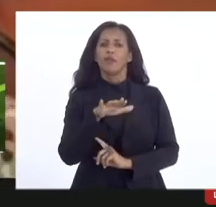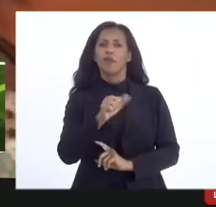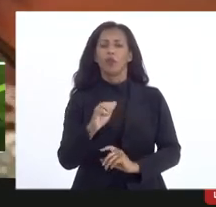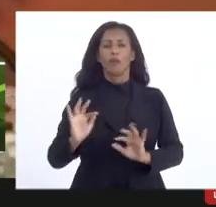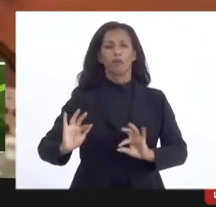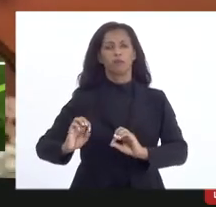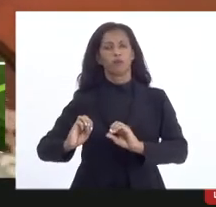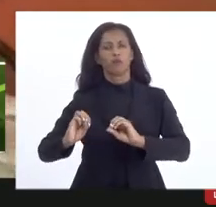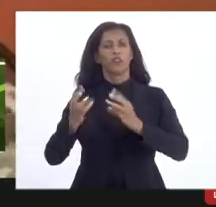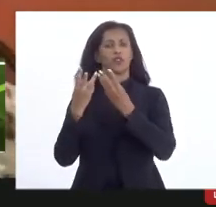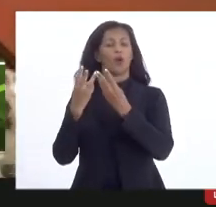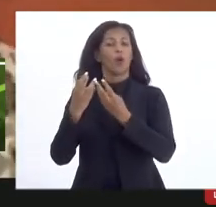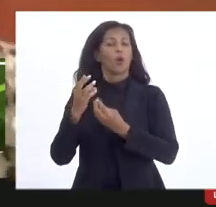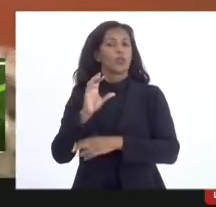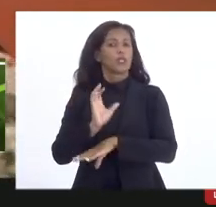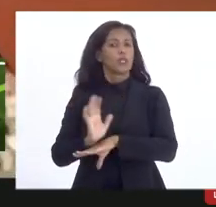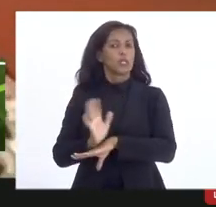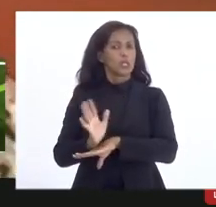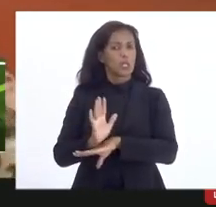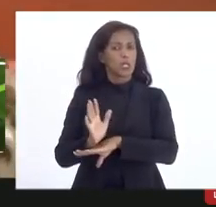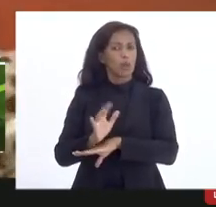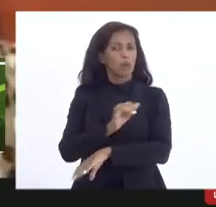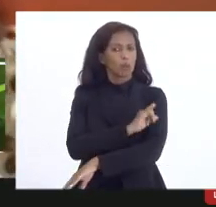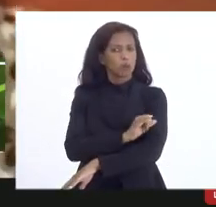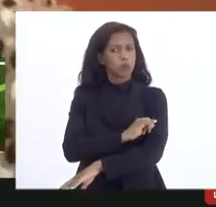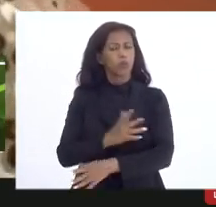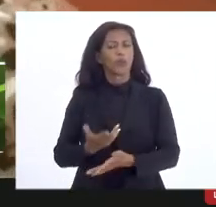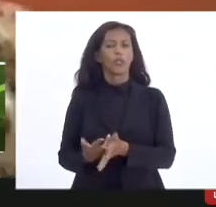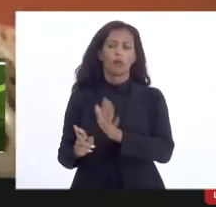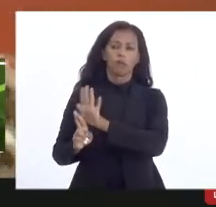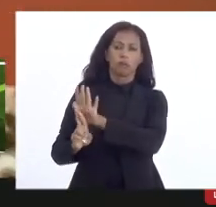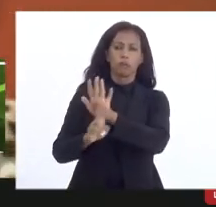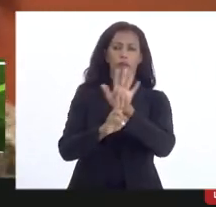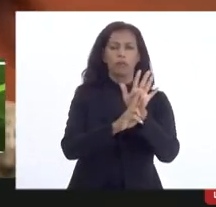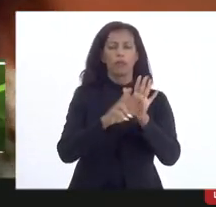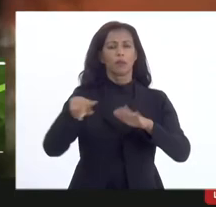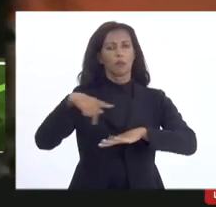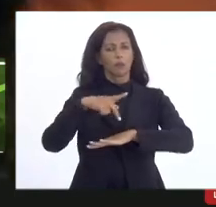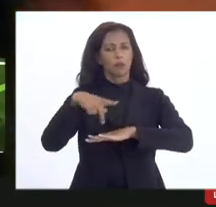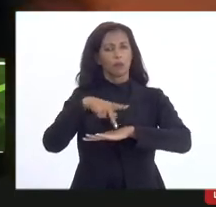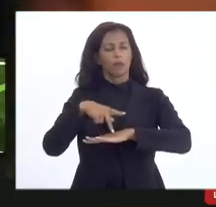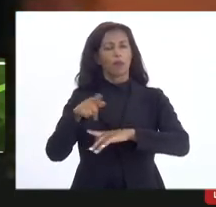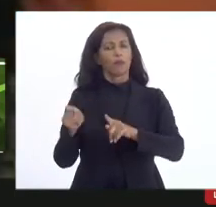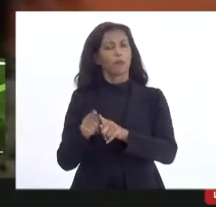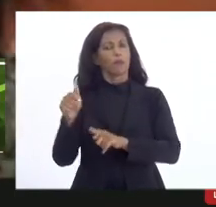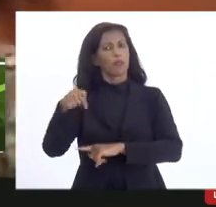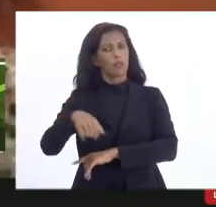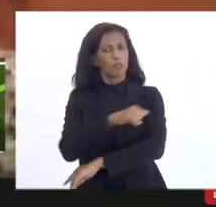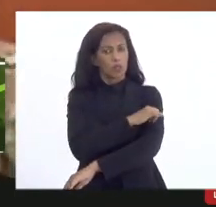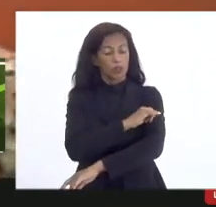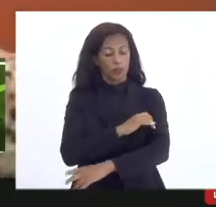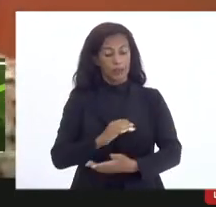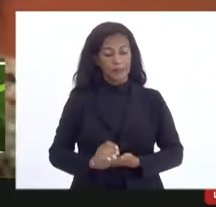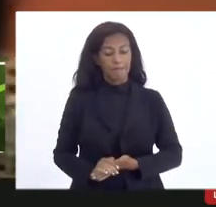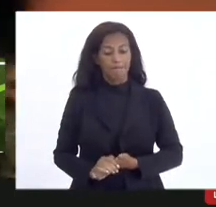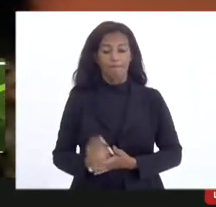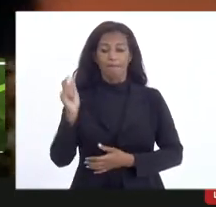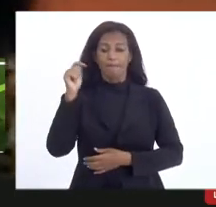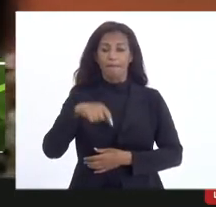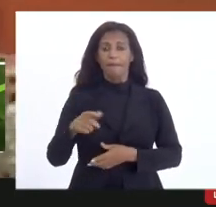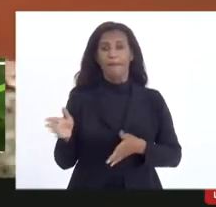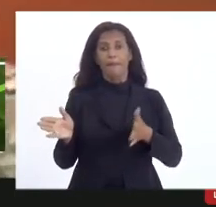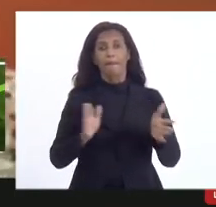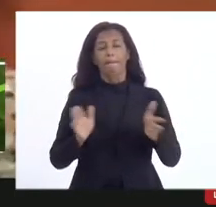Cinema do Rio também representando os festivais internacionais do Rio e nessa ocasião a gente aprovou